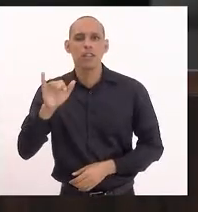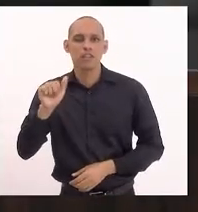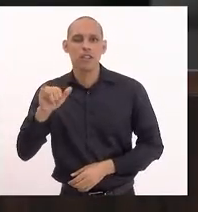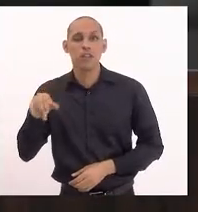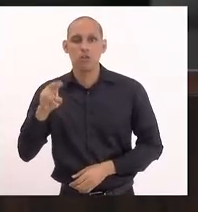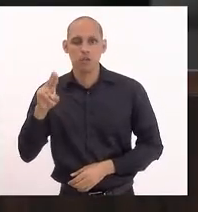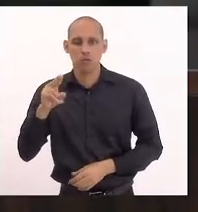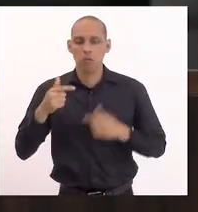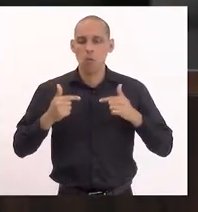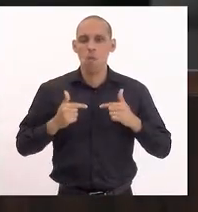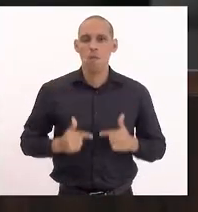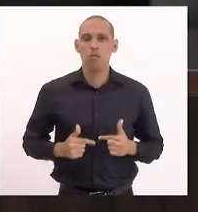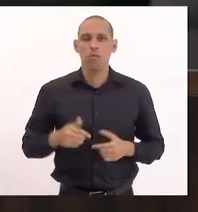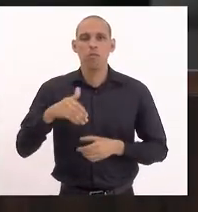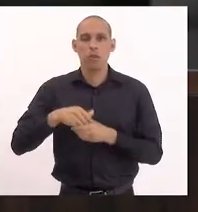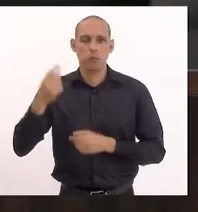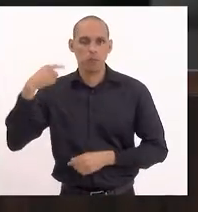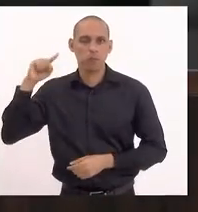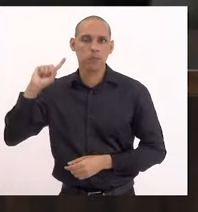abstenção.